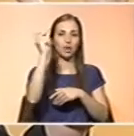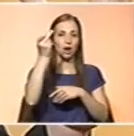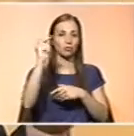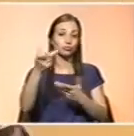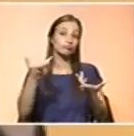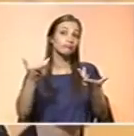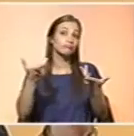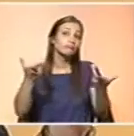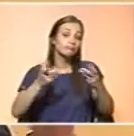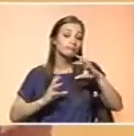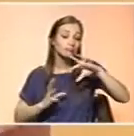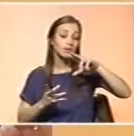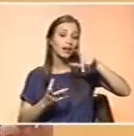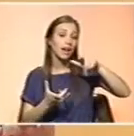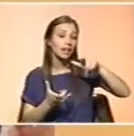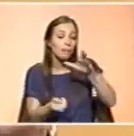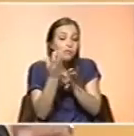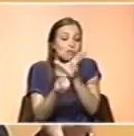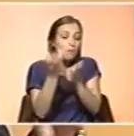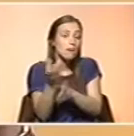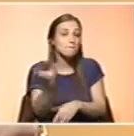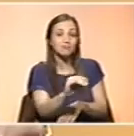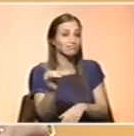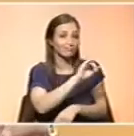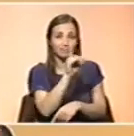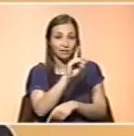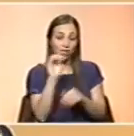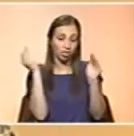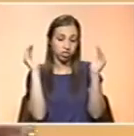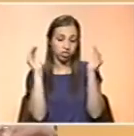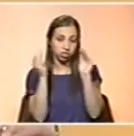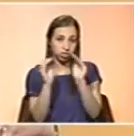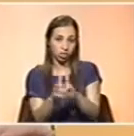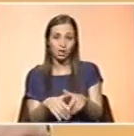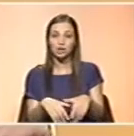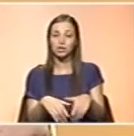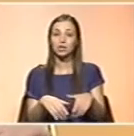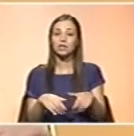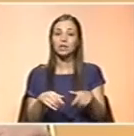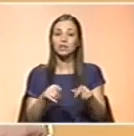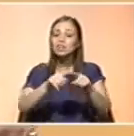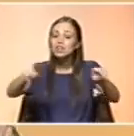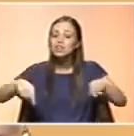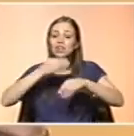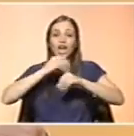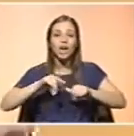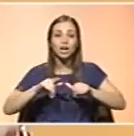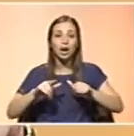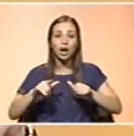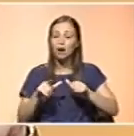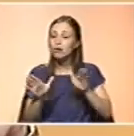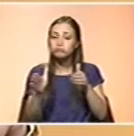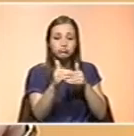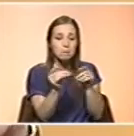não está a aumentar nessas proporções. Quanto muito está a diminuir, a quantidade de sol arável é cada vez menor e, portanto, temos que começar a